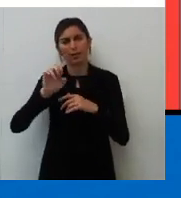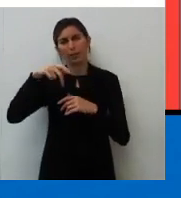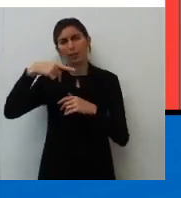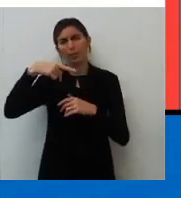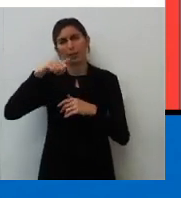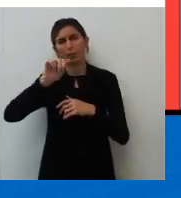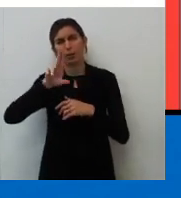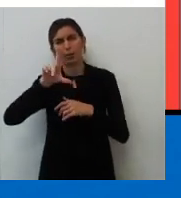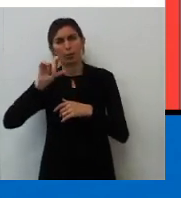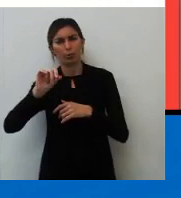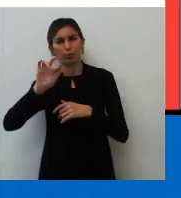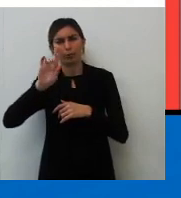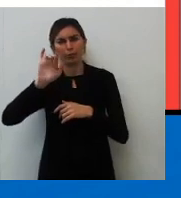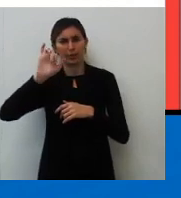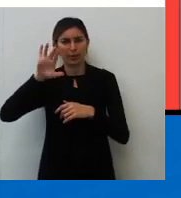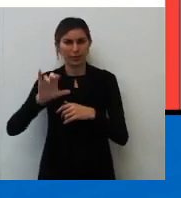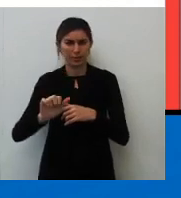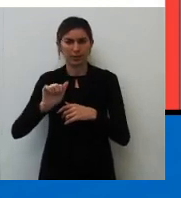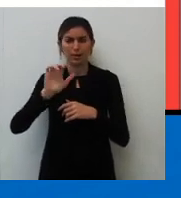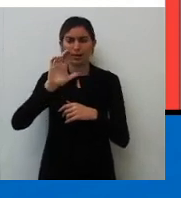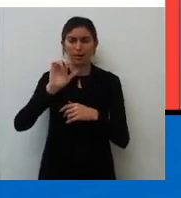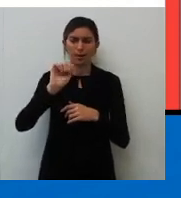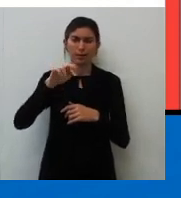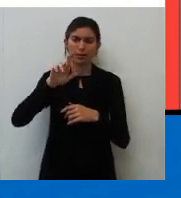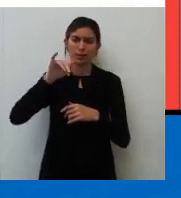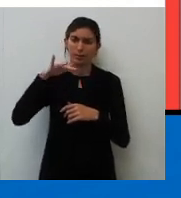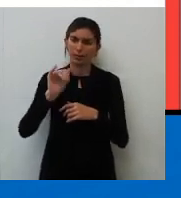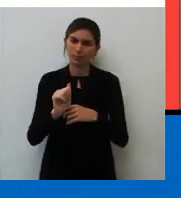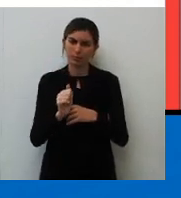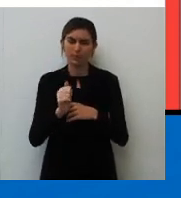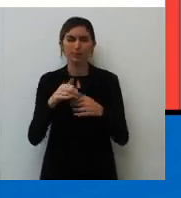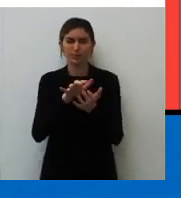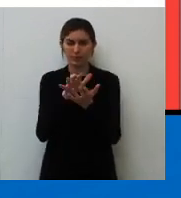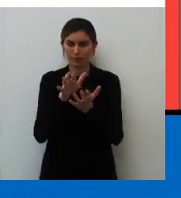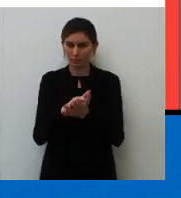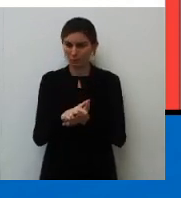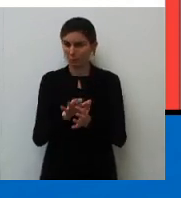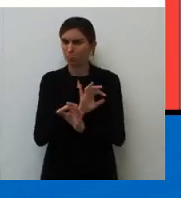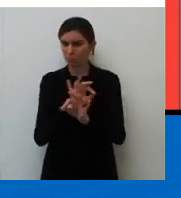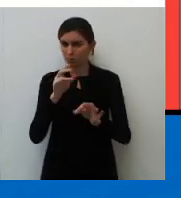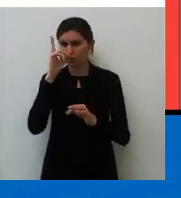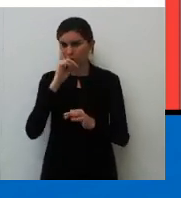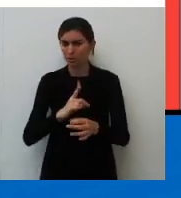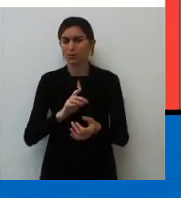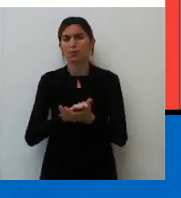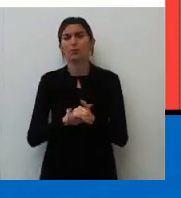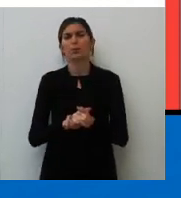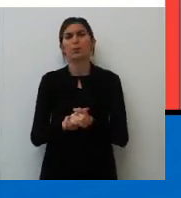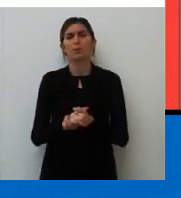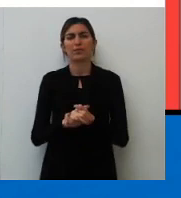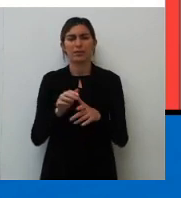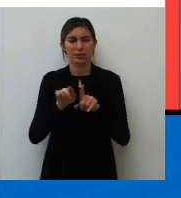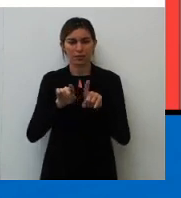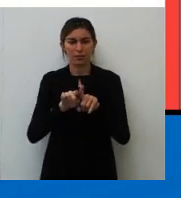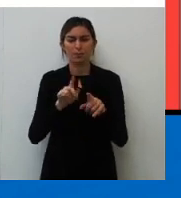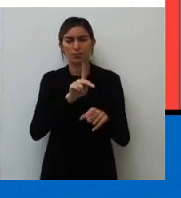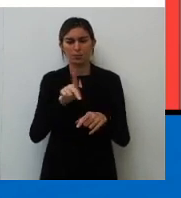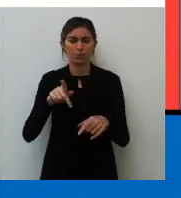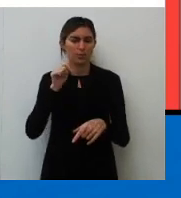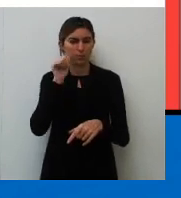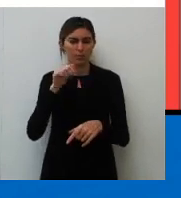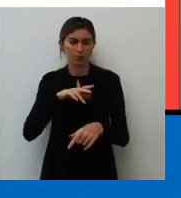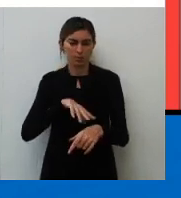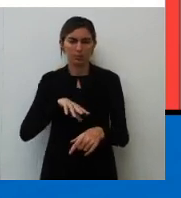Carnaíba, Pernambuco. O gestor, É maravilhoso gestor. Eita, tá aí vendo? E a professora de português,